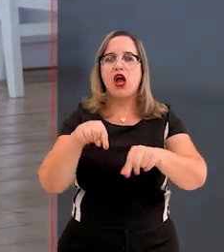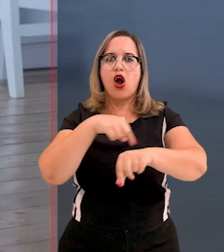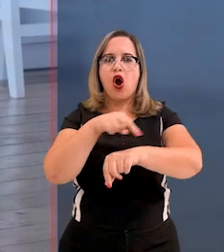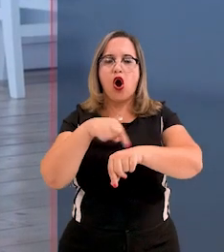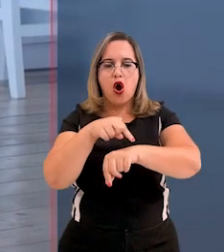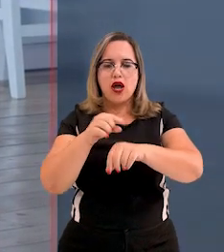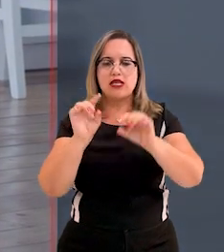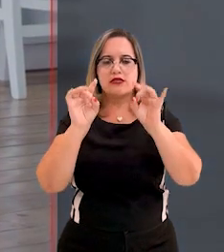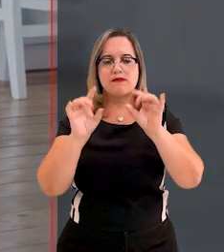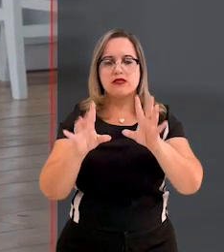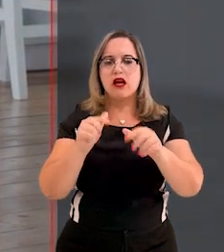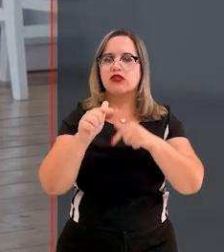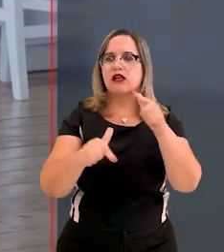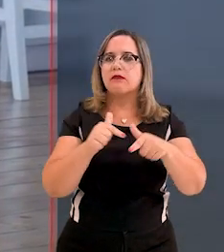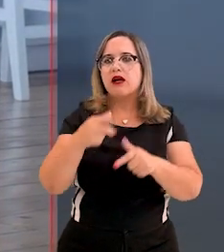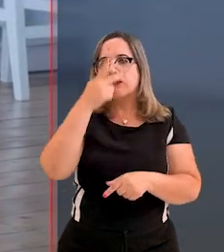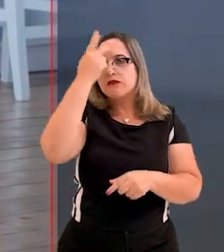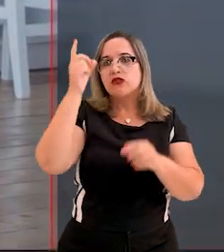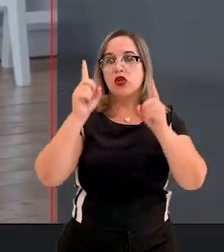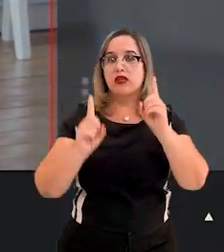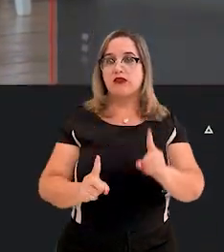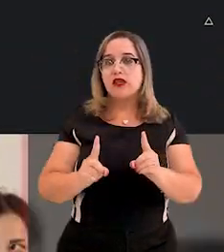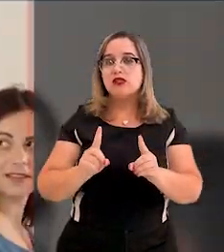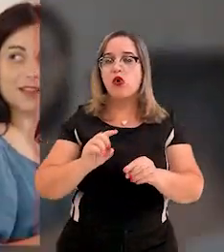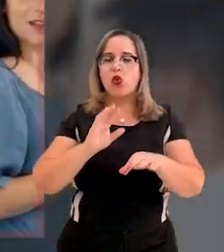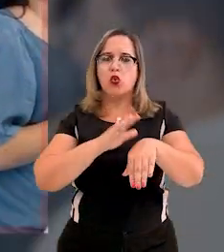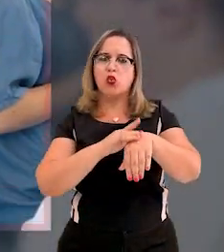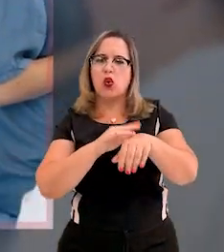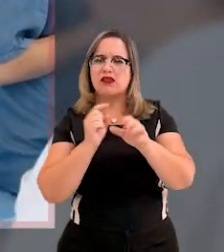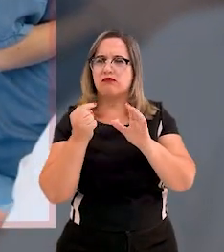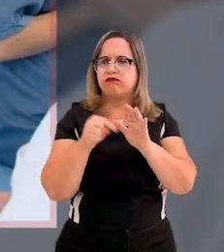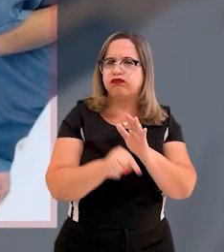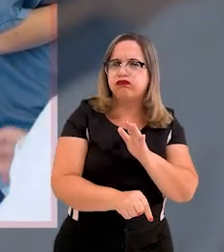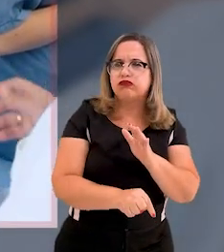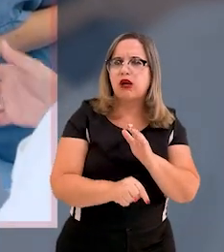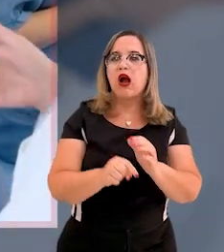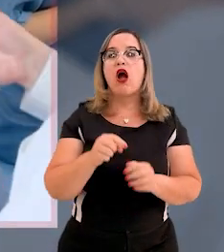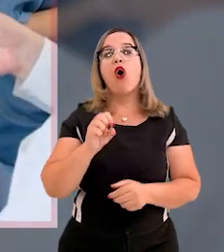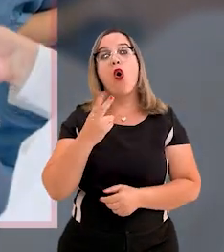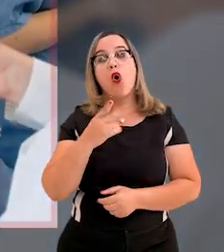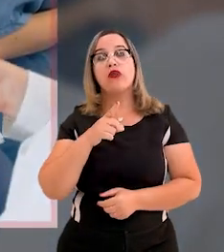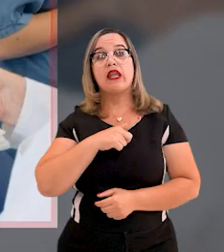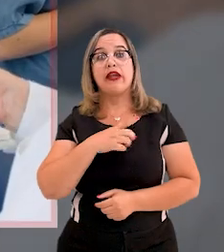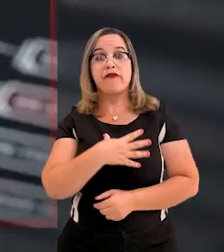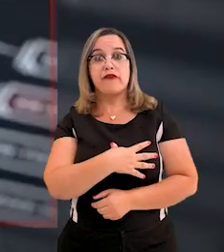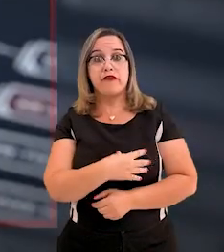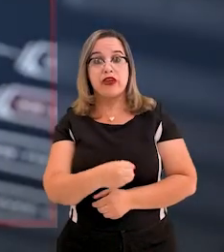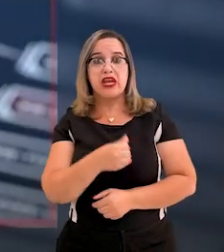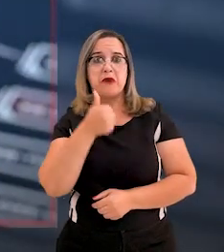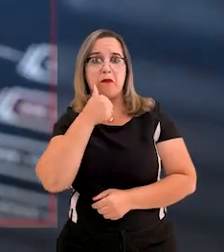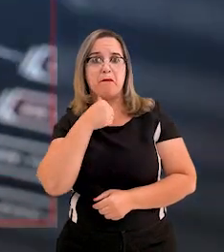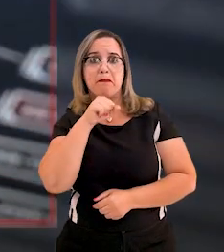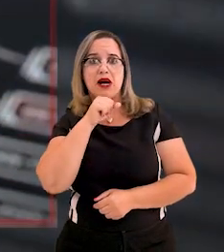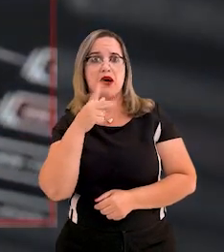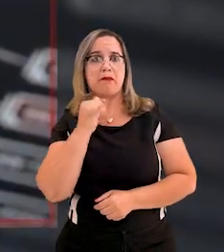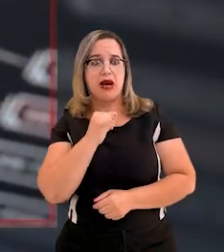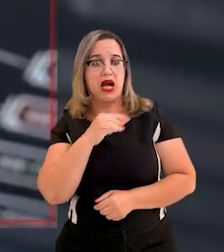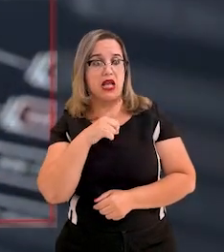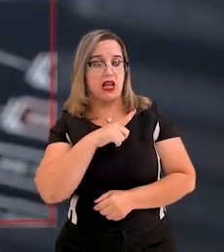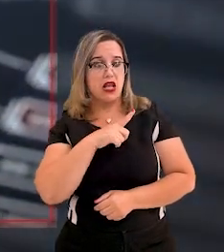pessoas com deficiência ou doença grave, ou que sejam pais ou responsáveis por